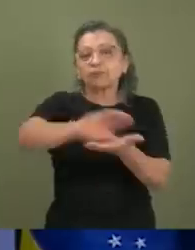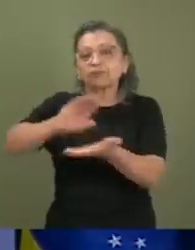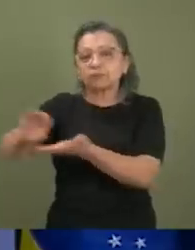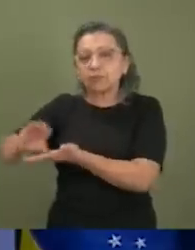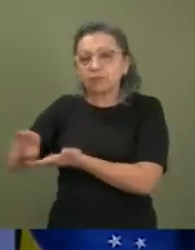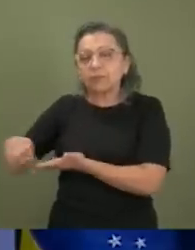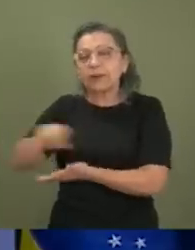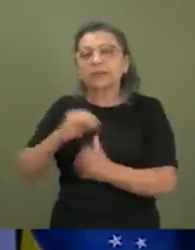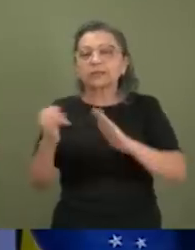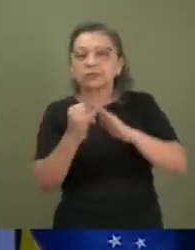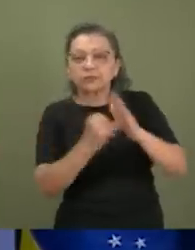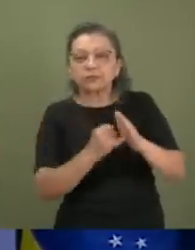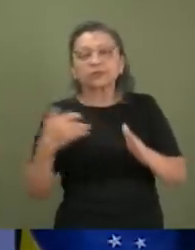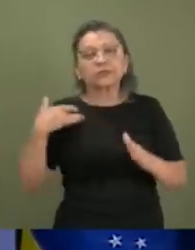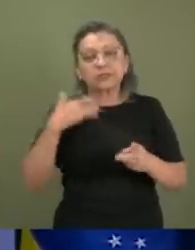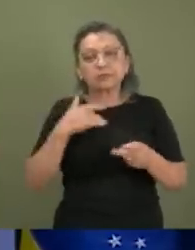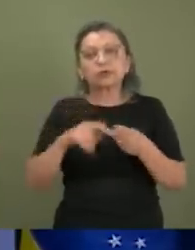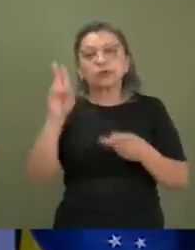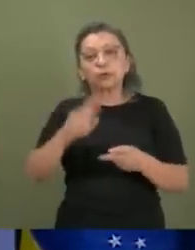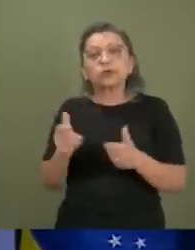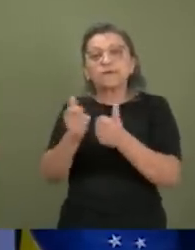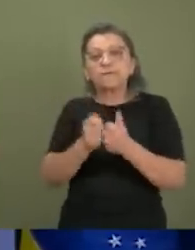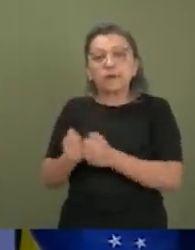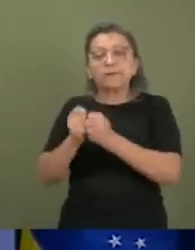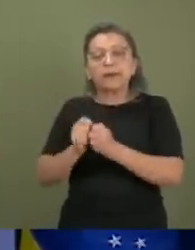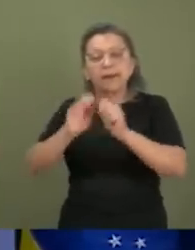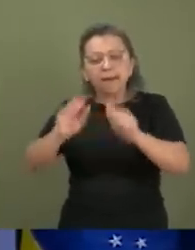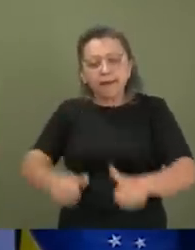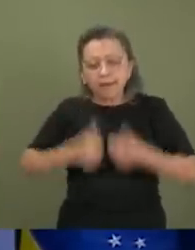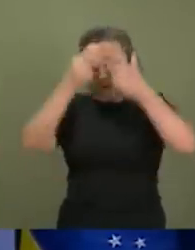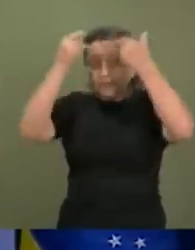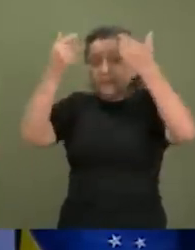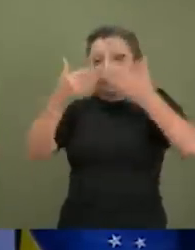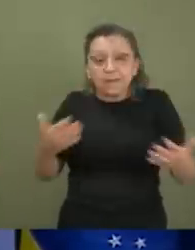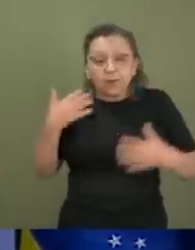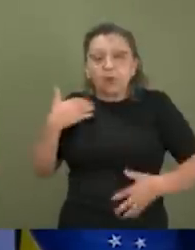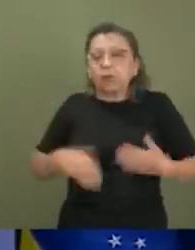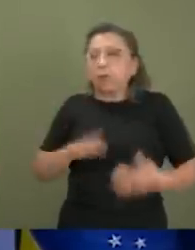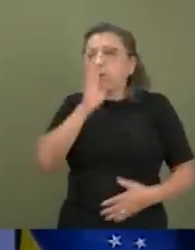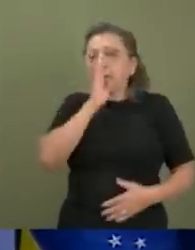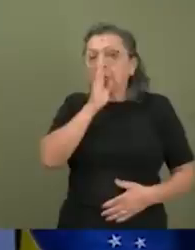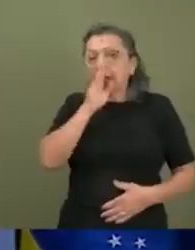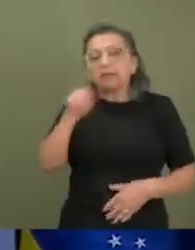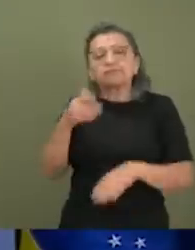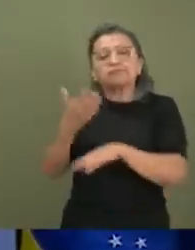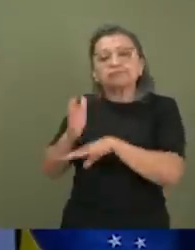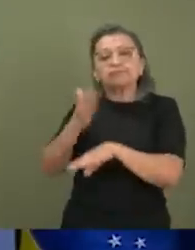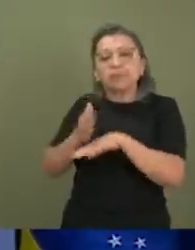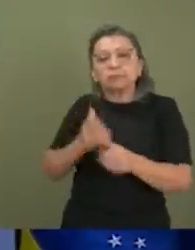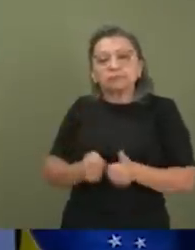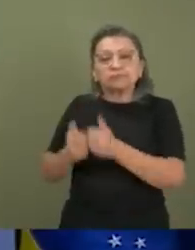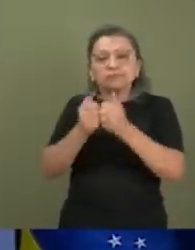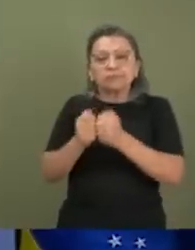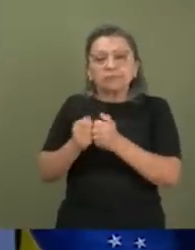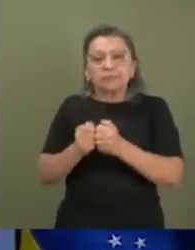mandato para instituições de saúde que usam videogame para reabilitar pessoas que perderam movimentos. Então, para a pessoa retomar o